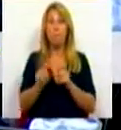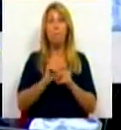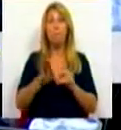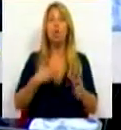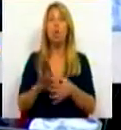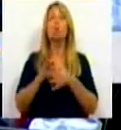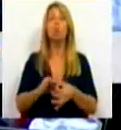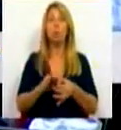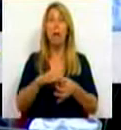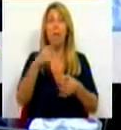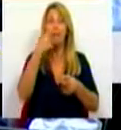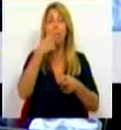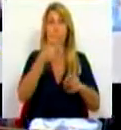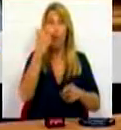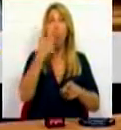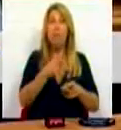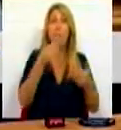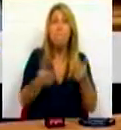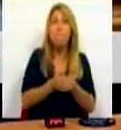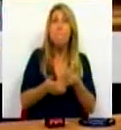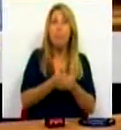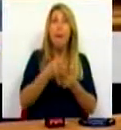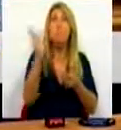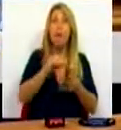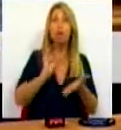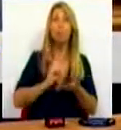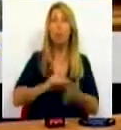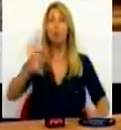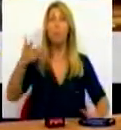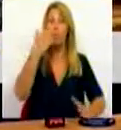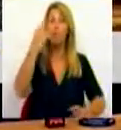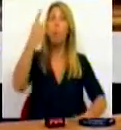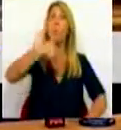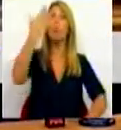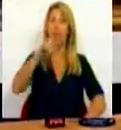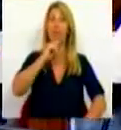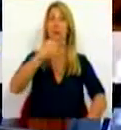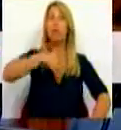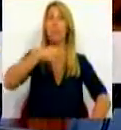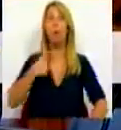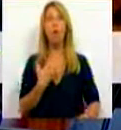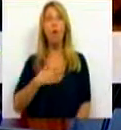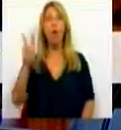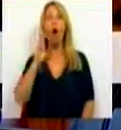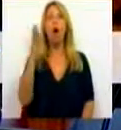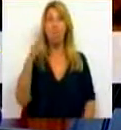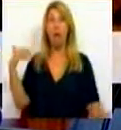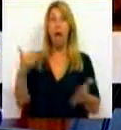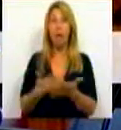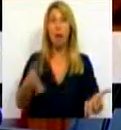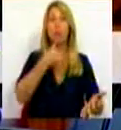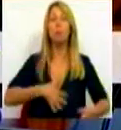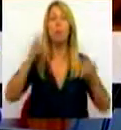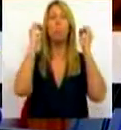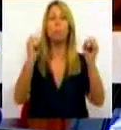idosos mais pobres de todo o país. Se um dia me conseguir explicar isso, eu tenho todo o gosto em ouvir a sua explicação. Até agora não explicou nada. Mas eu vou fazer uma pergunta ao Sr.